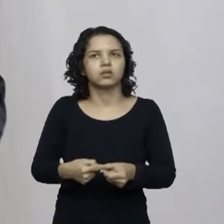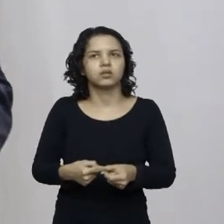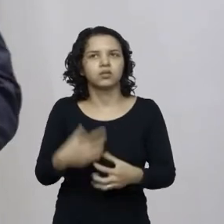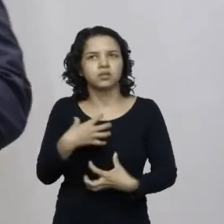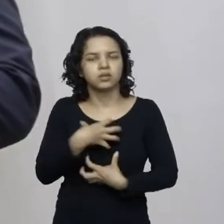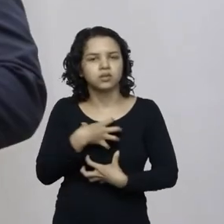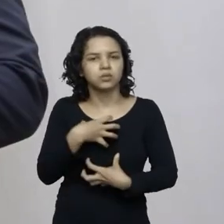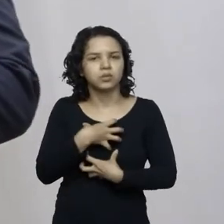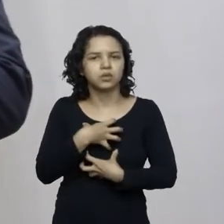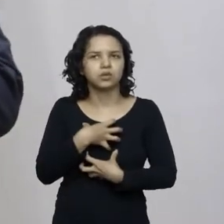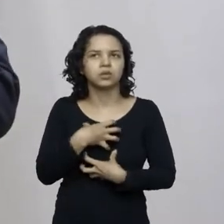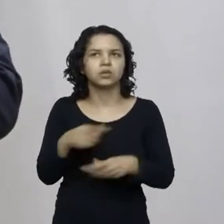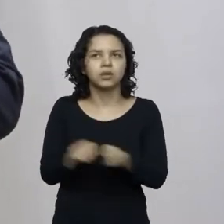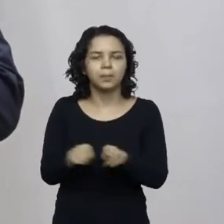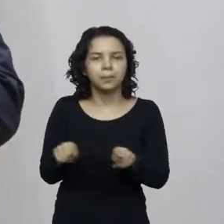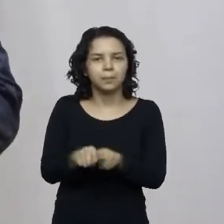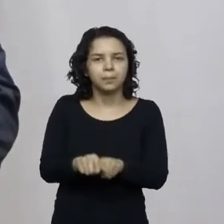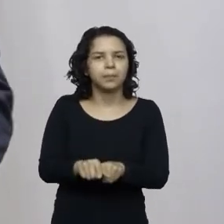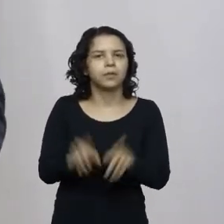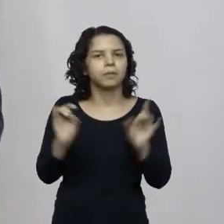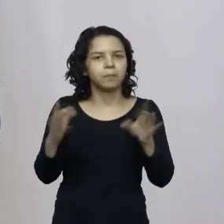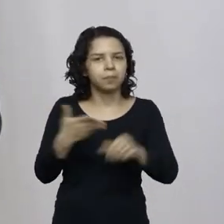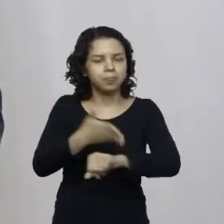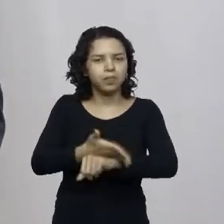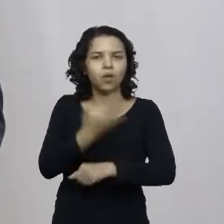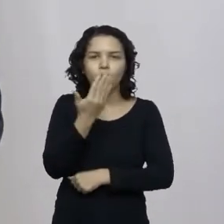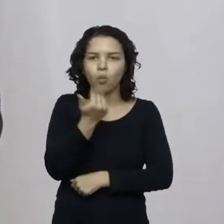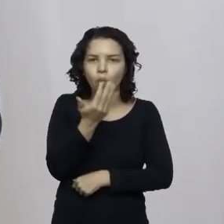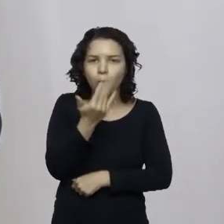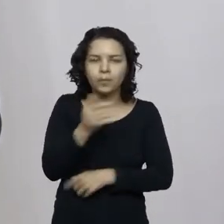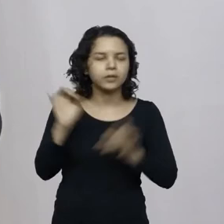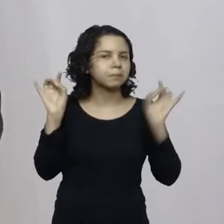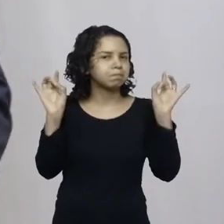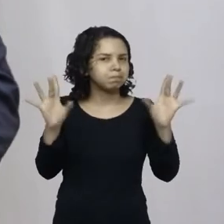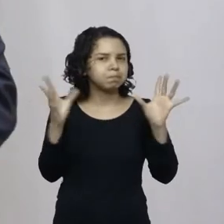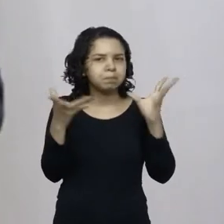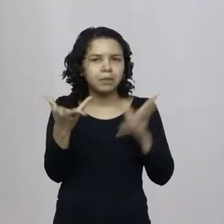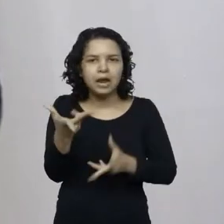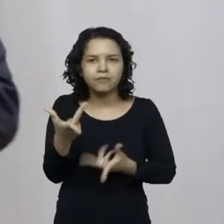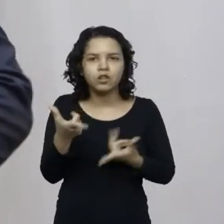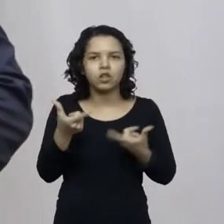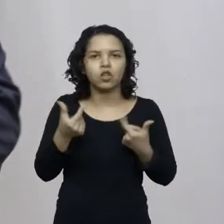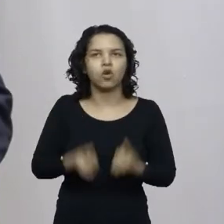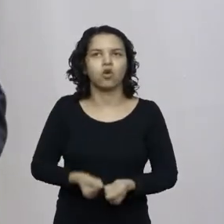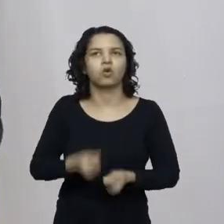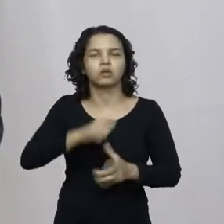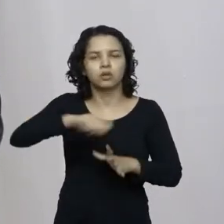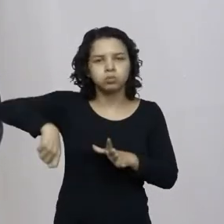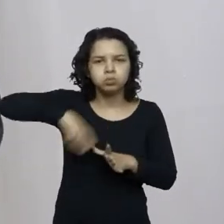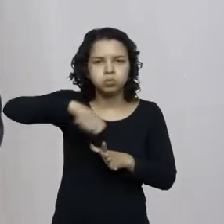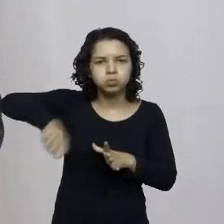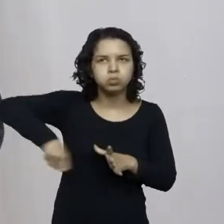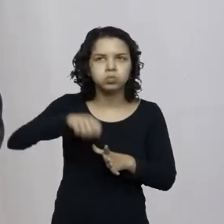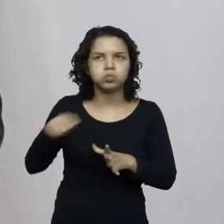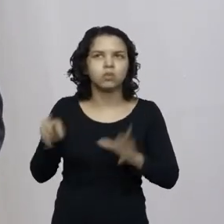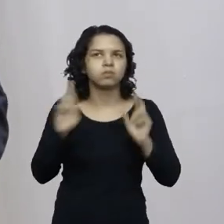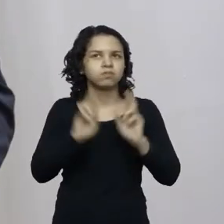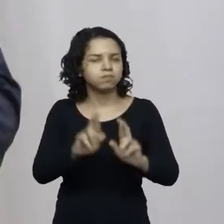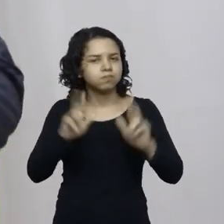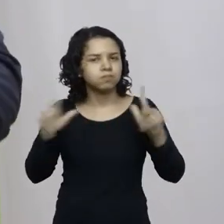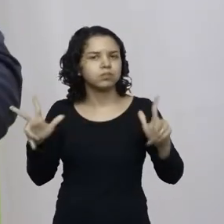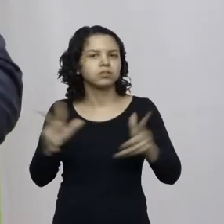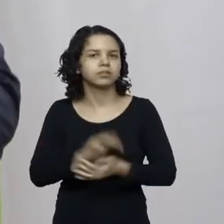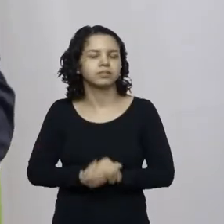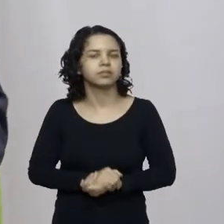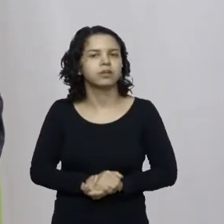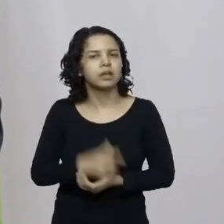você ainda tem a oportunidade de ter acesso a uma gastronomia maravilhosa uma cozinha sem igual tem